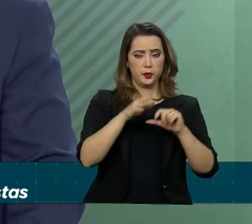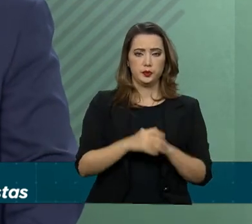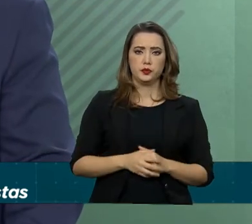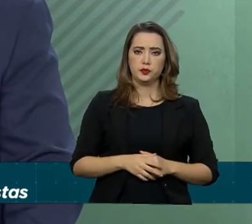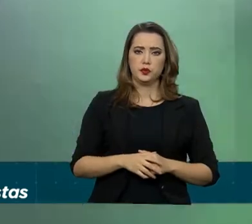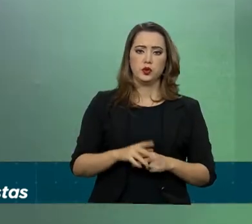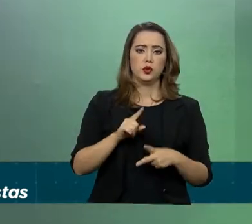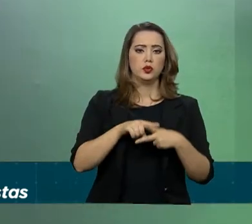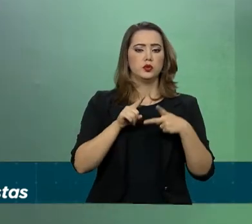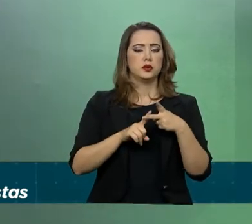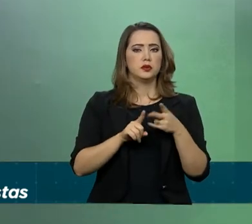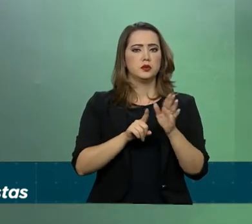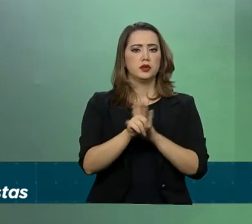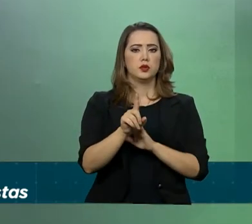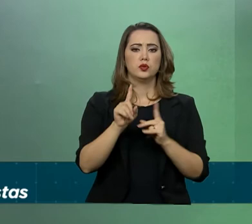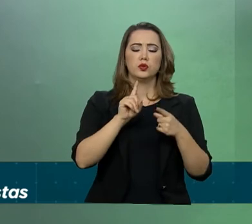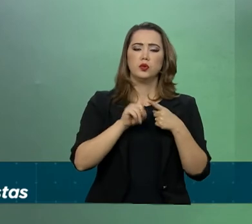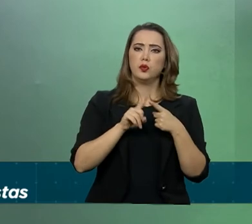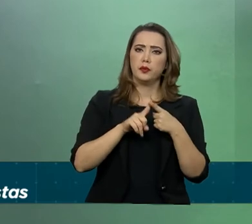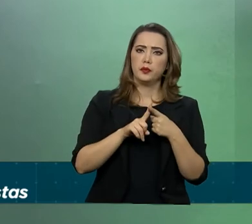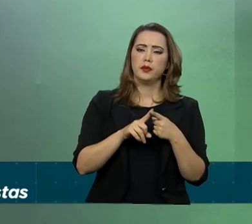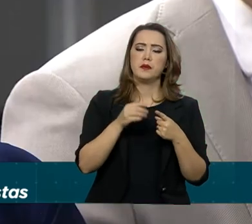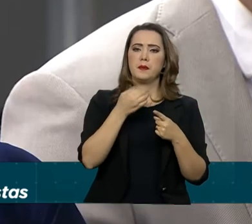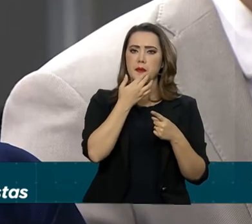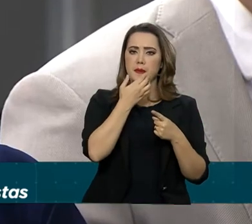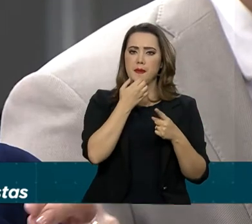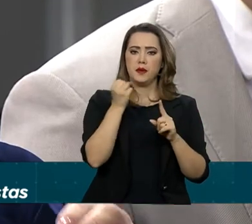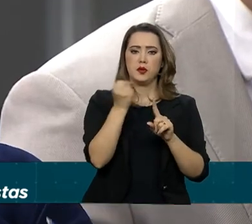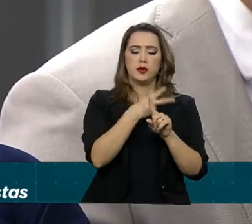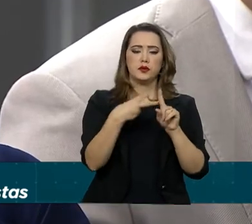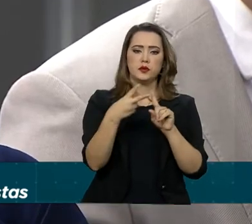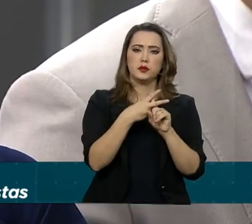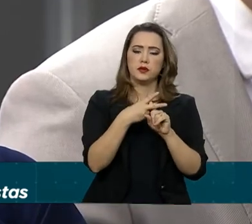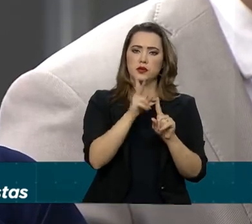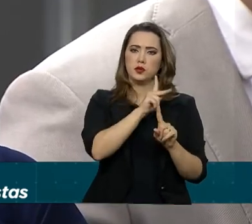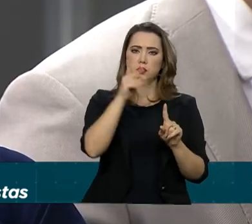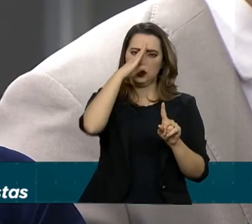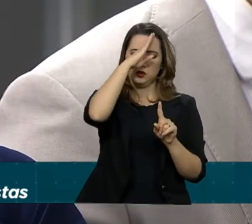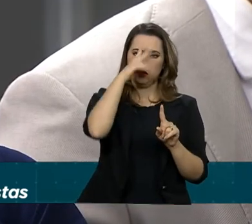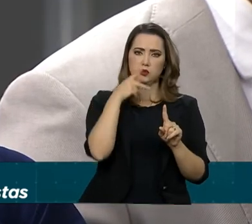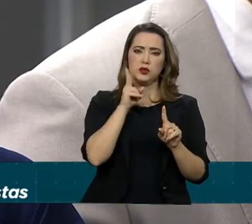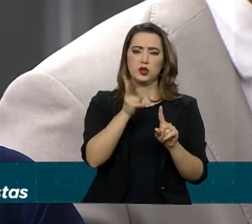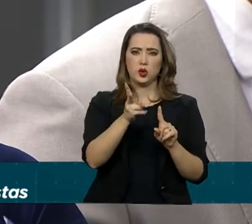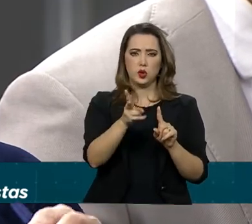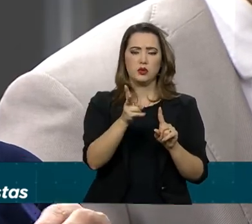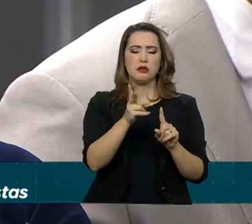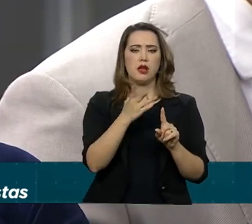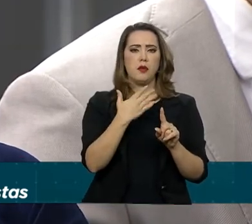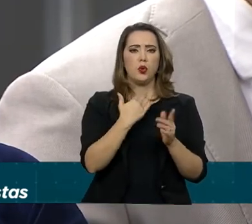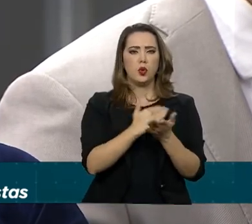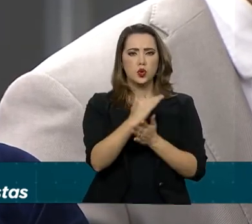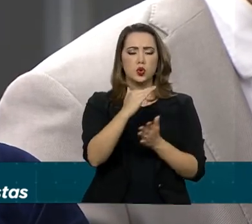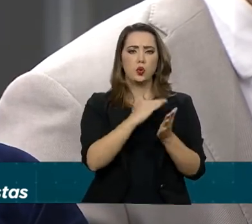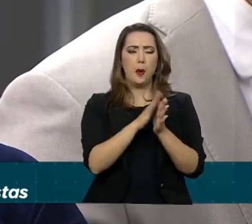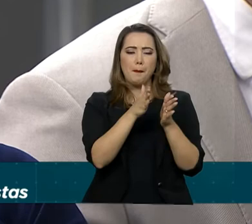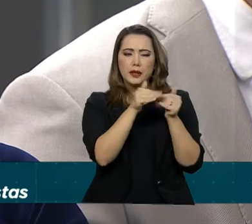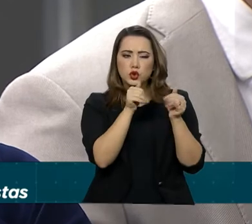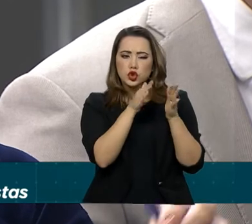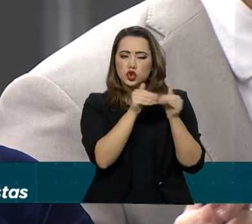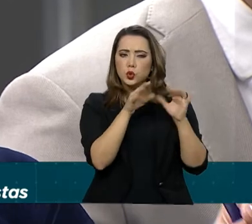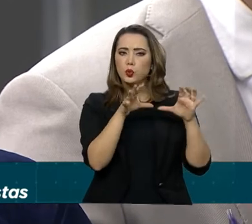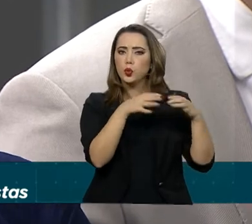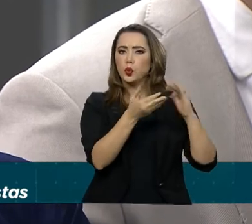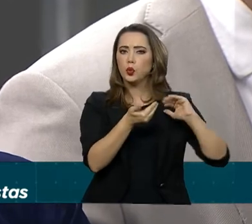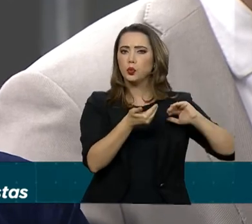sobre reforma da Previdência, se o presidente vai continuar fazendo apelos aos parlamentares